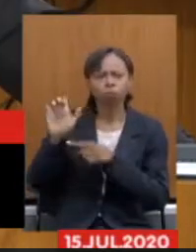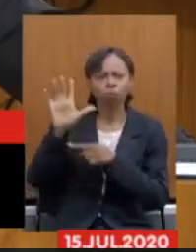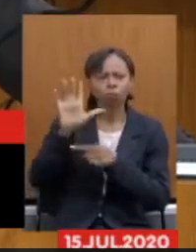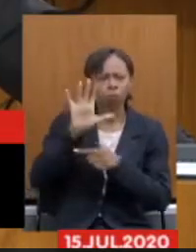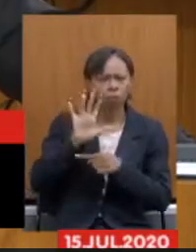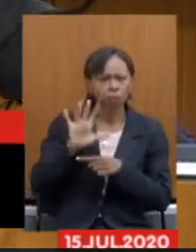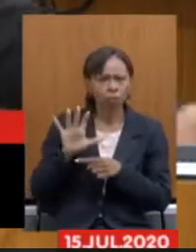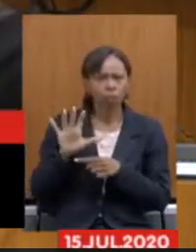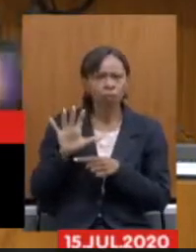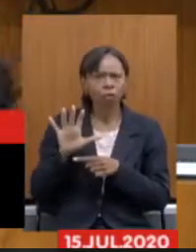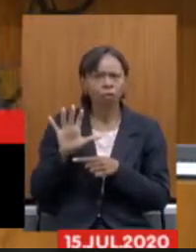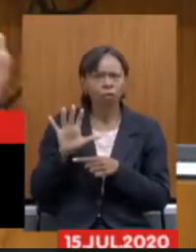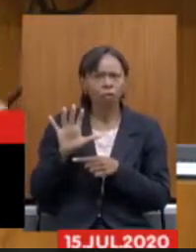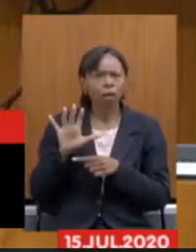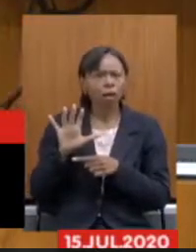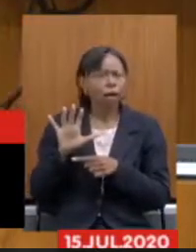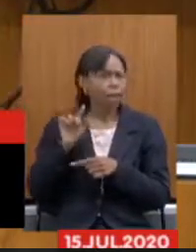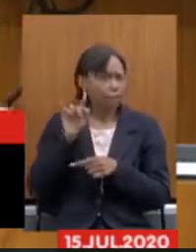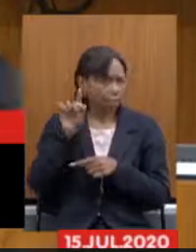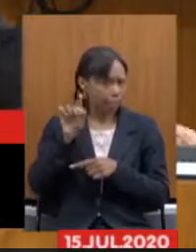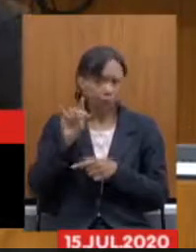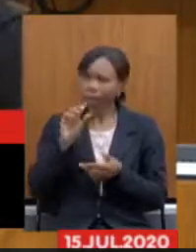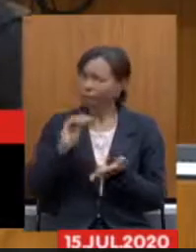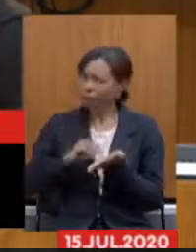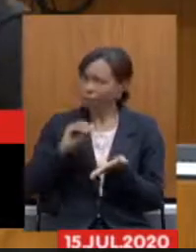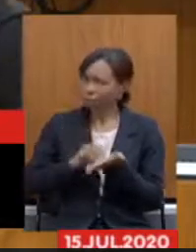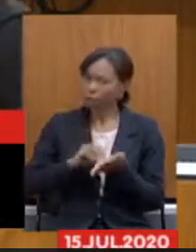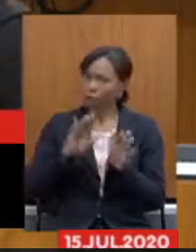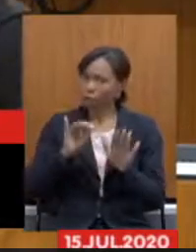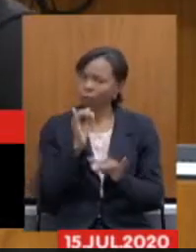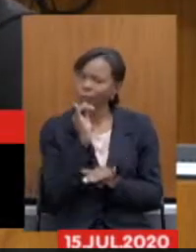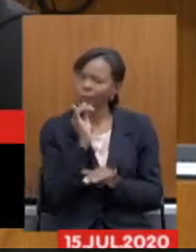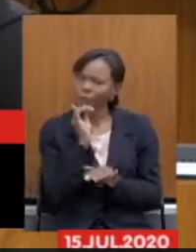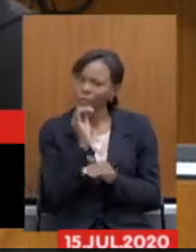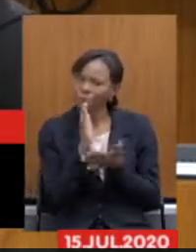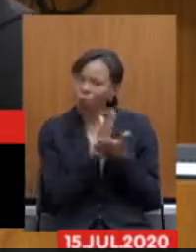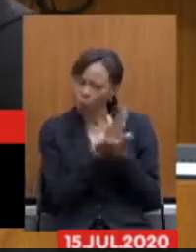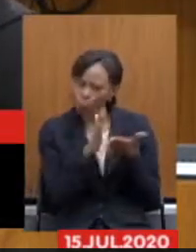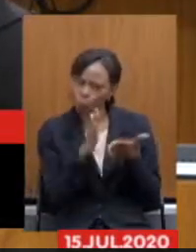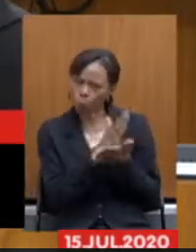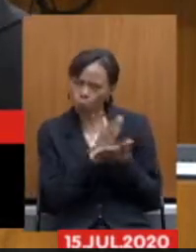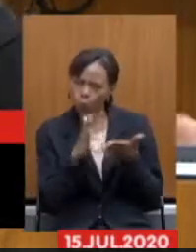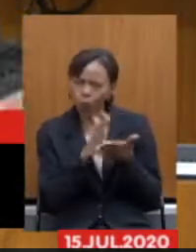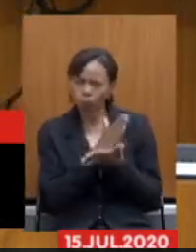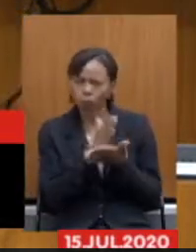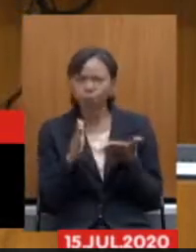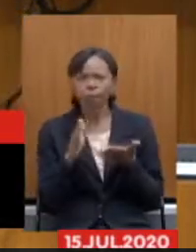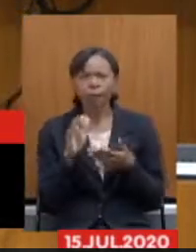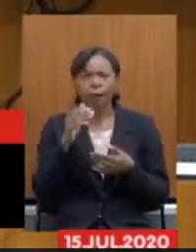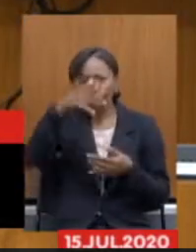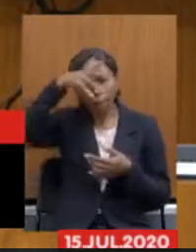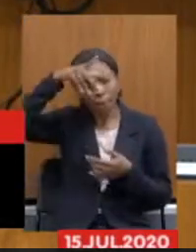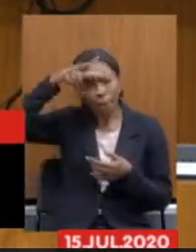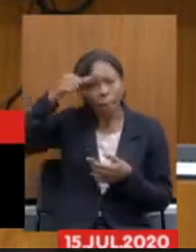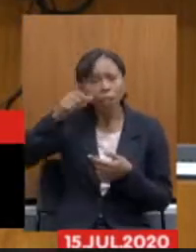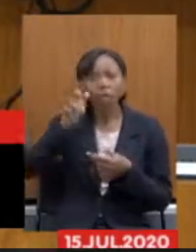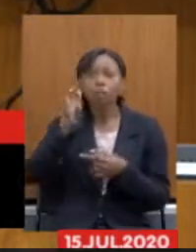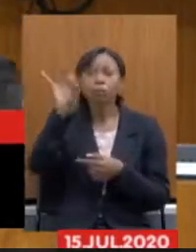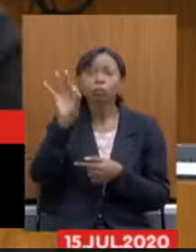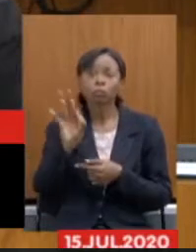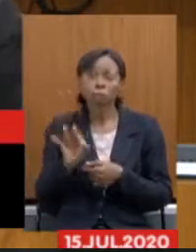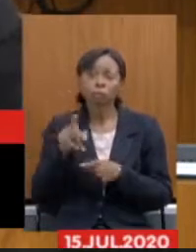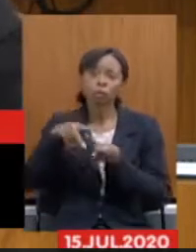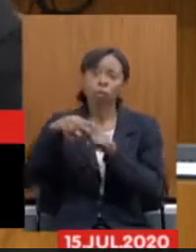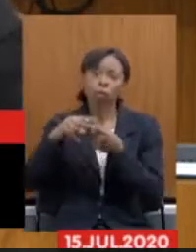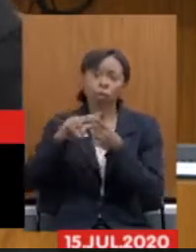nós não colocamos lá que por exemplo eu vou citar alguns aqui só para ter que o Amazonas por exemplo deu 5% de